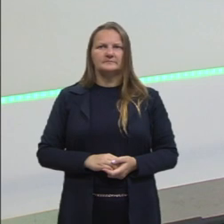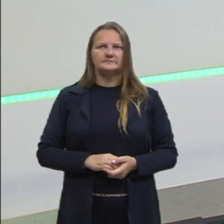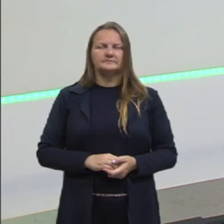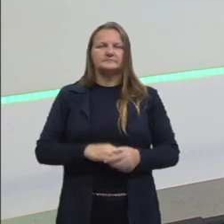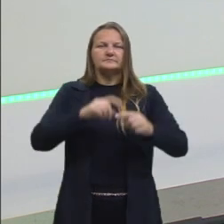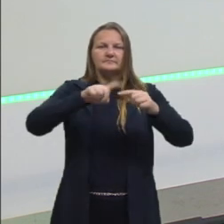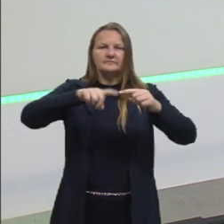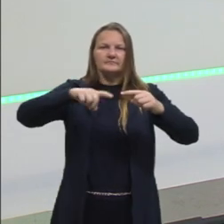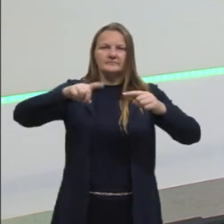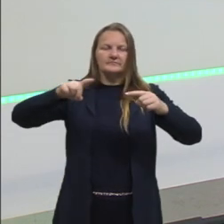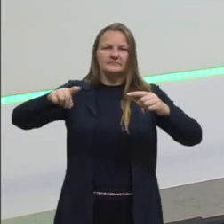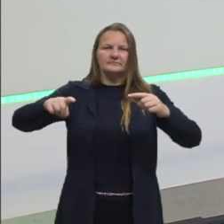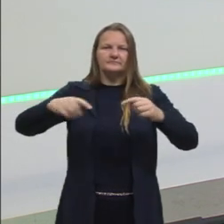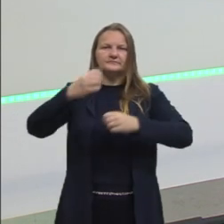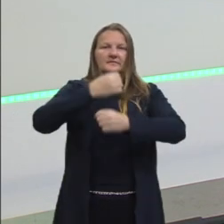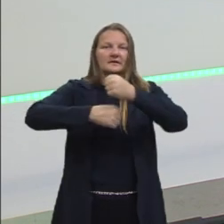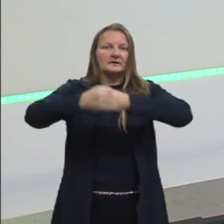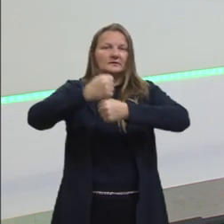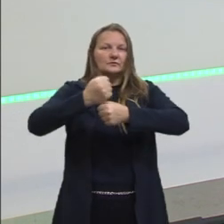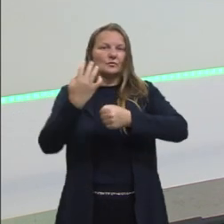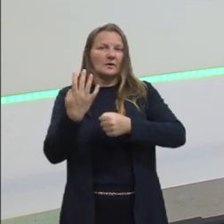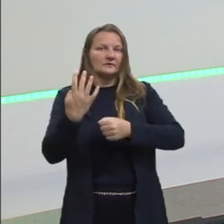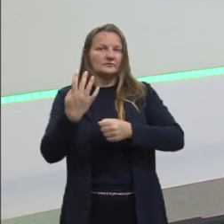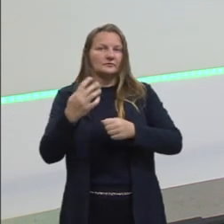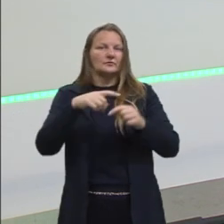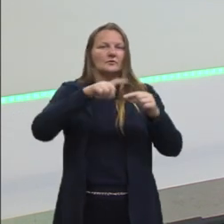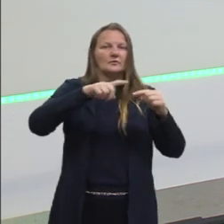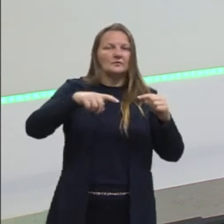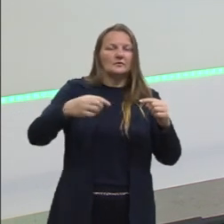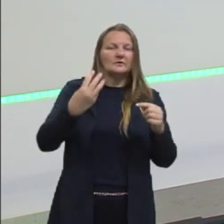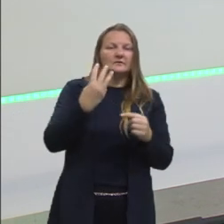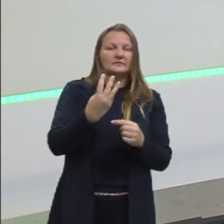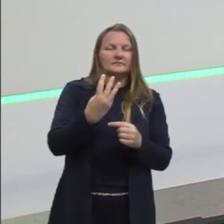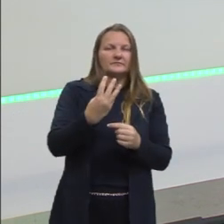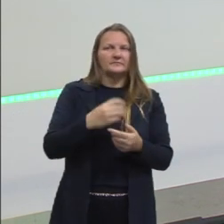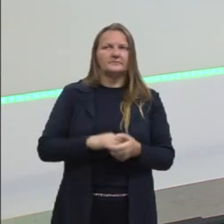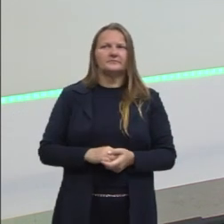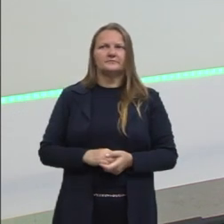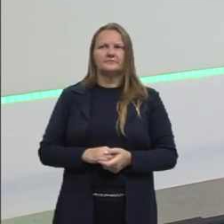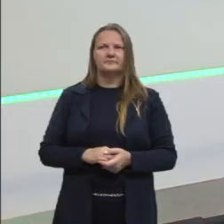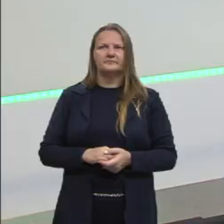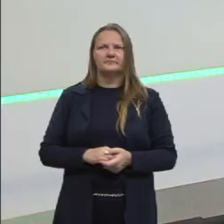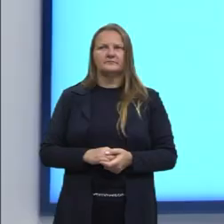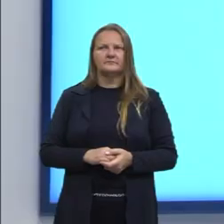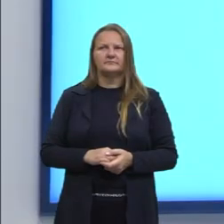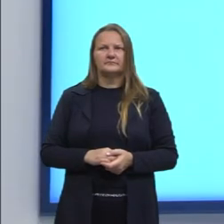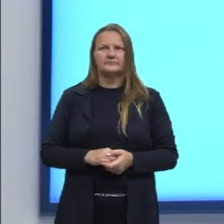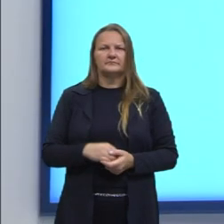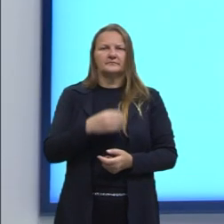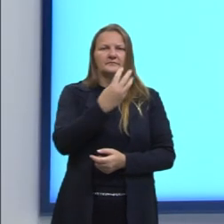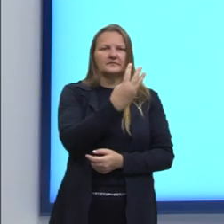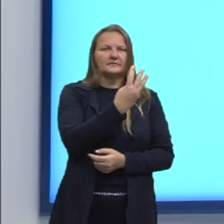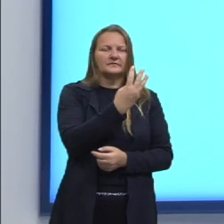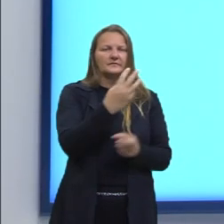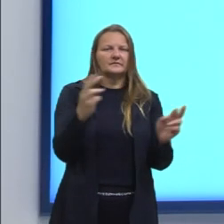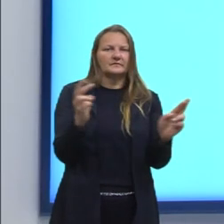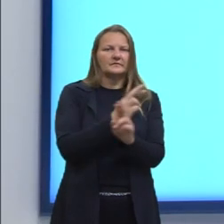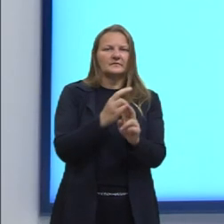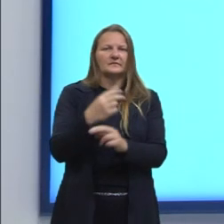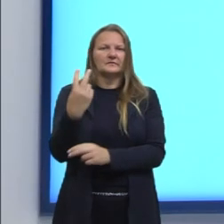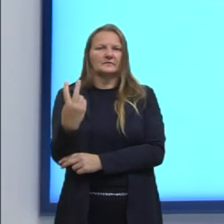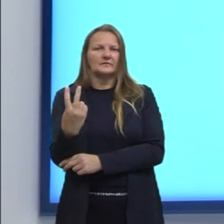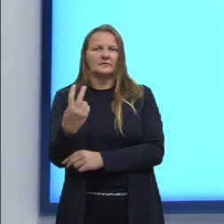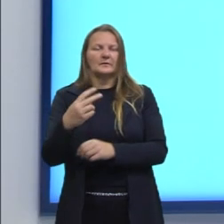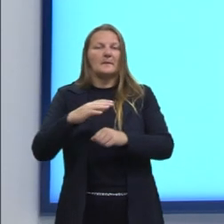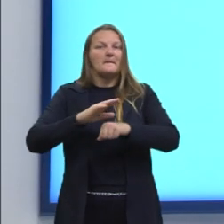variação do ano 4 para o ano 3, ela envolve a variação do ano 3 para o ano 2 mais